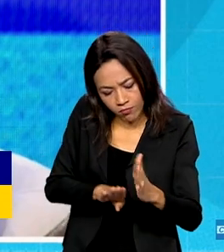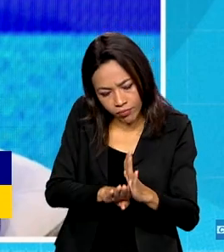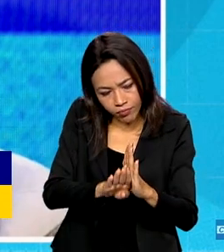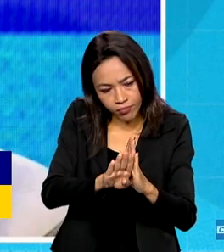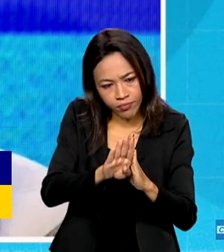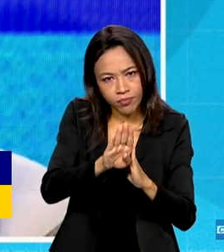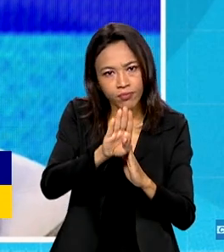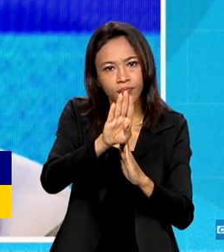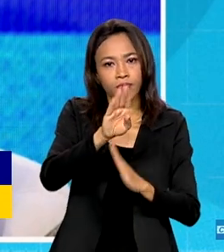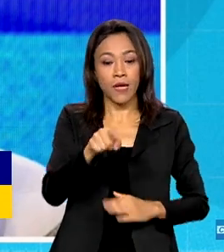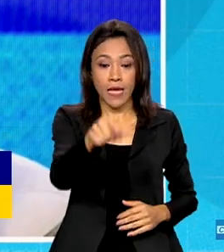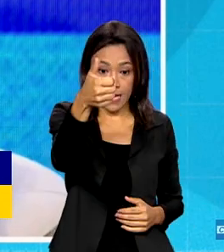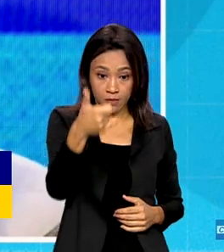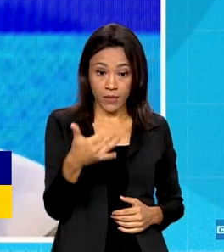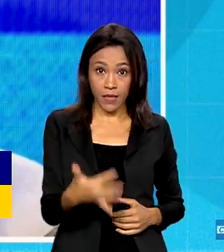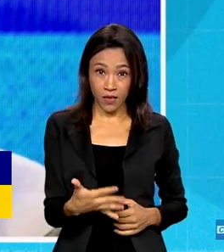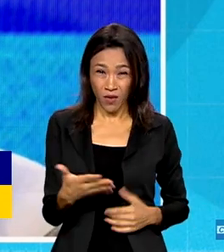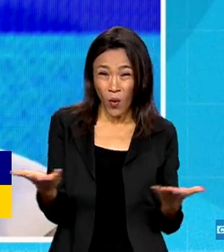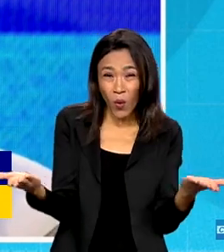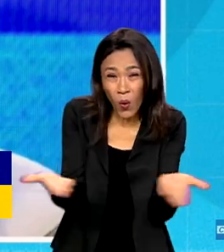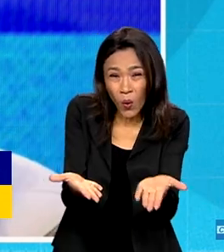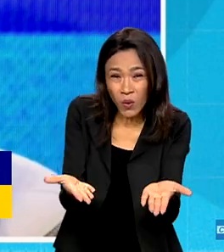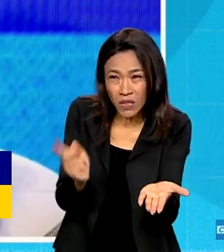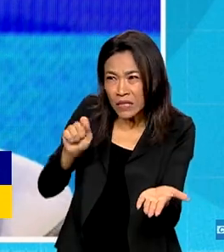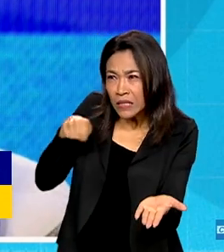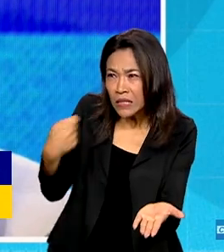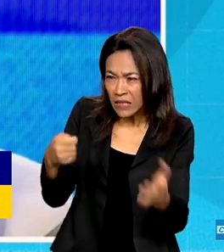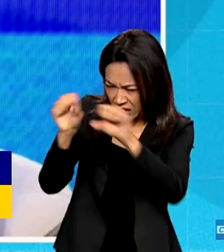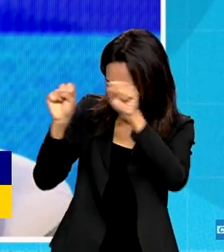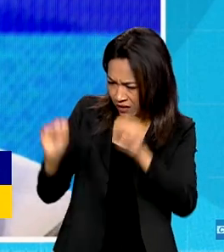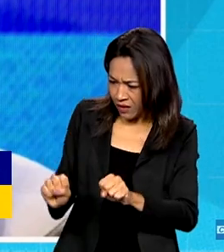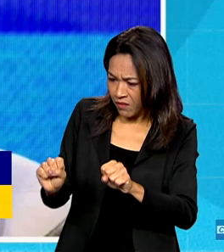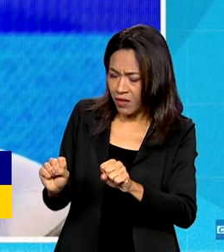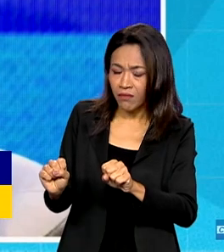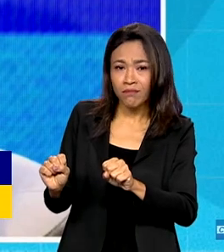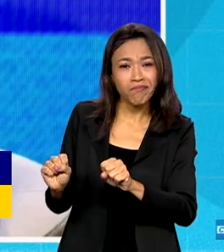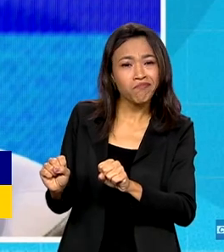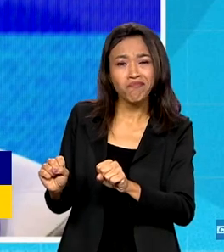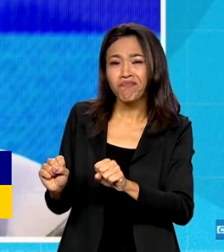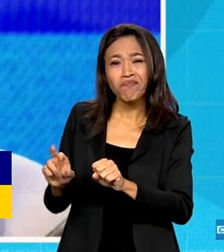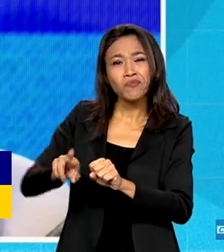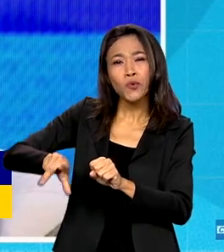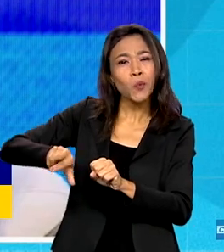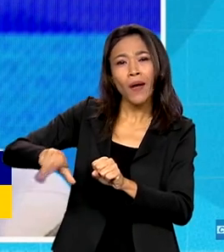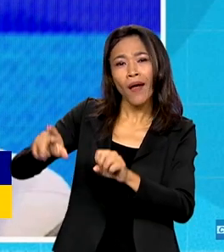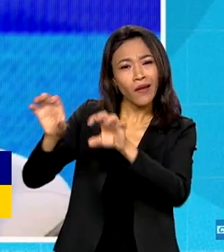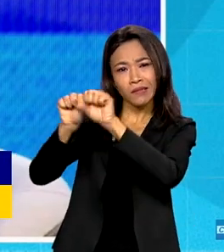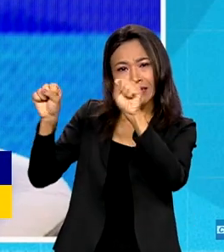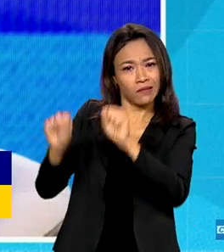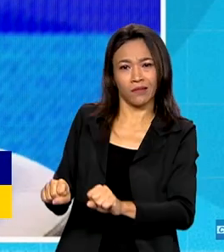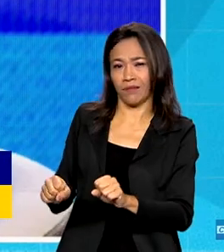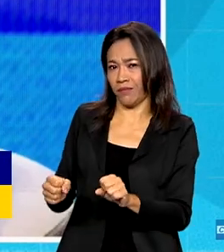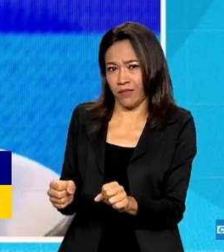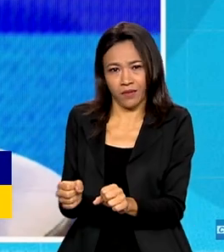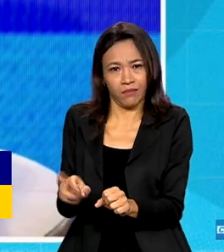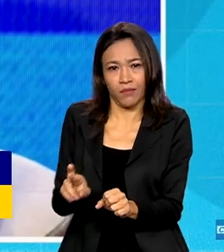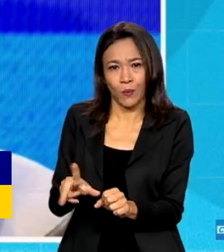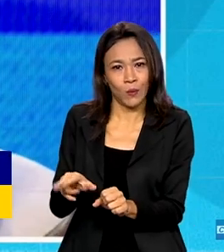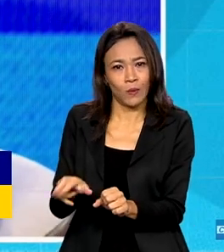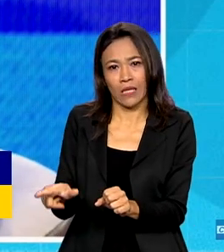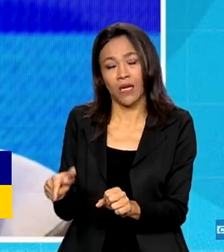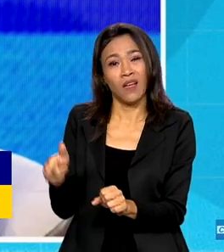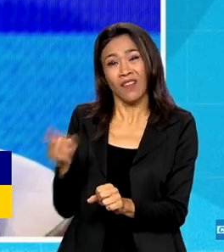de sistema o nosso sistema tributário é um elogio. Ele não tem nada de sistemático. Ele está